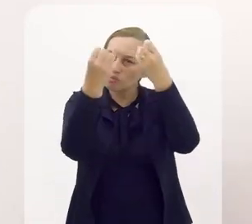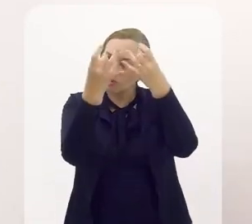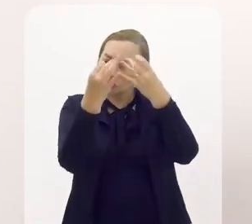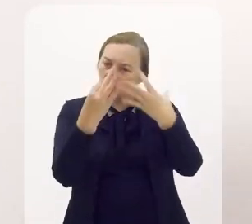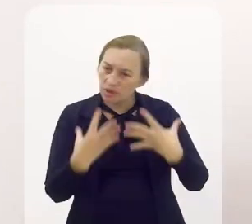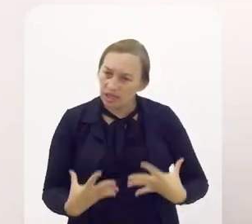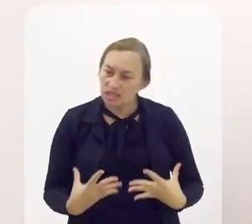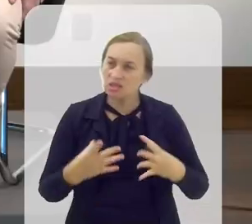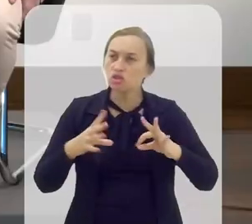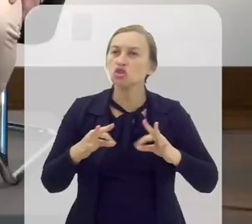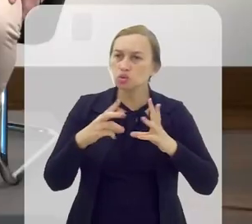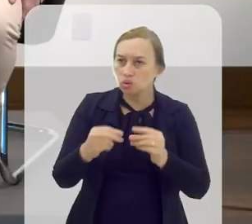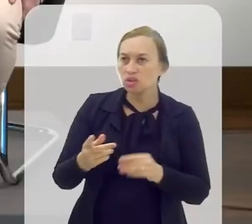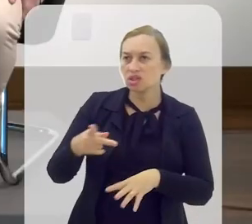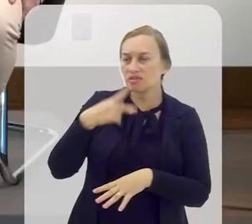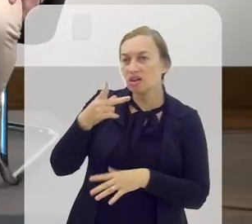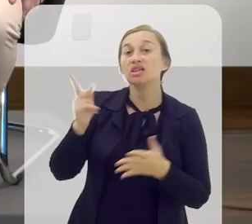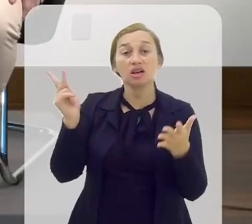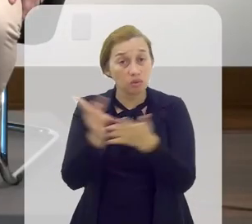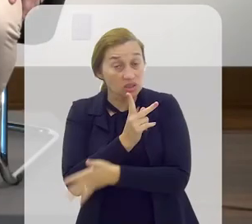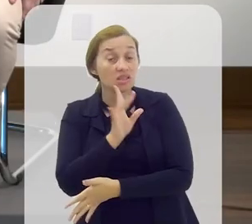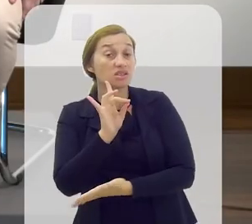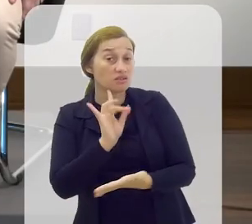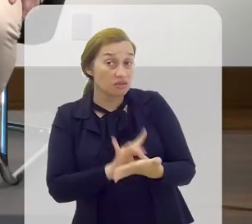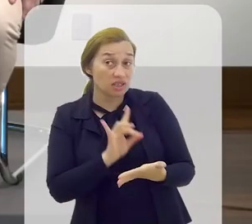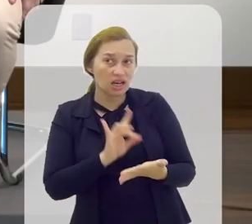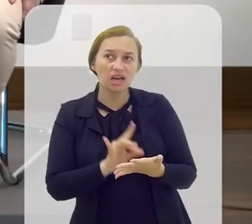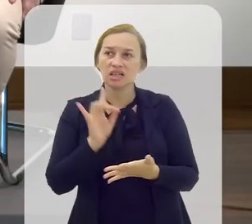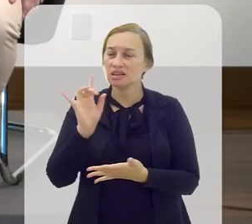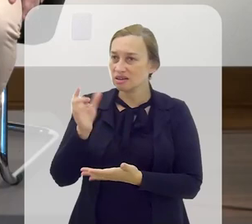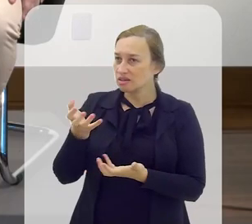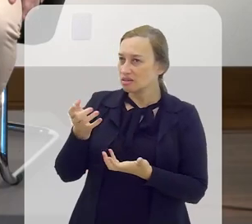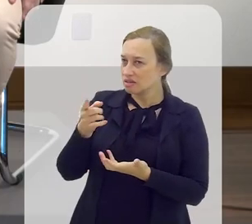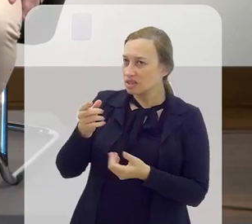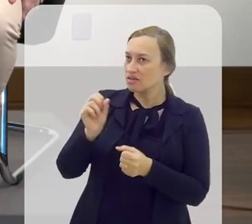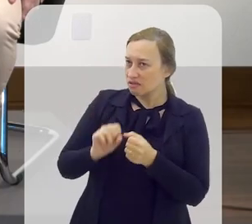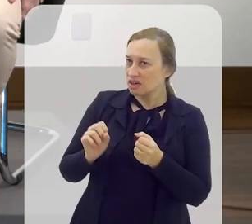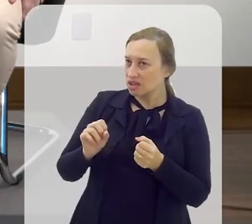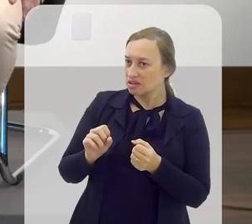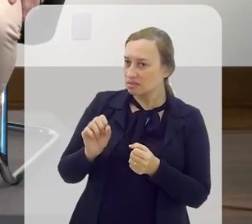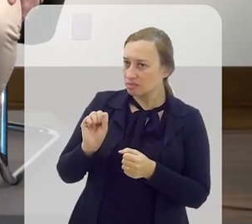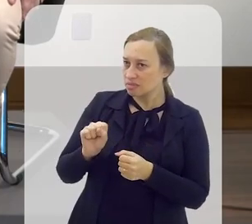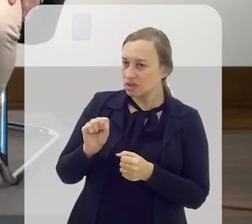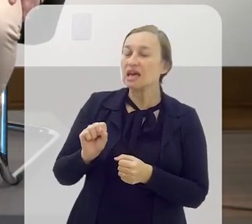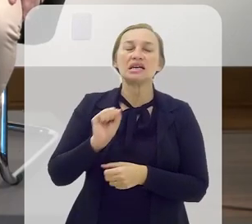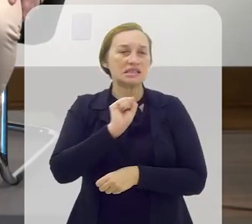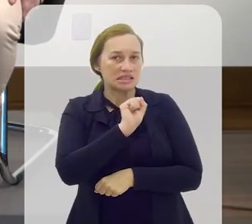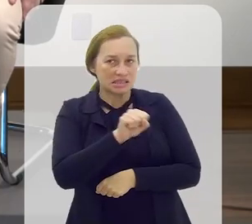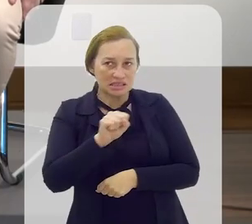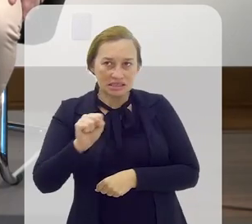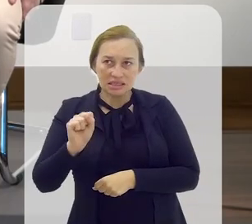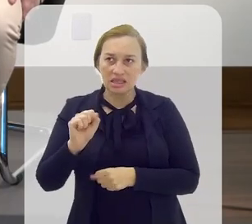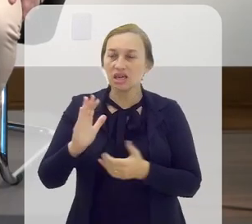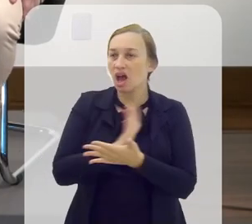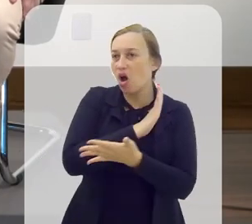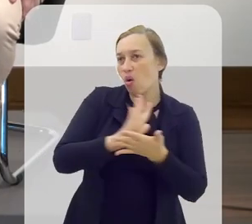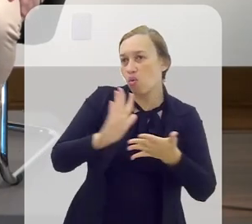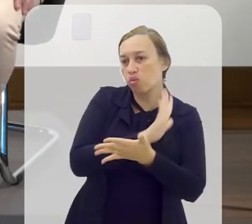identificação sobre o que você está falando. E isso também aconteceu. Foi propostal? Foi, não. Tem sido.